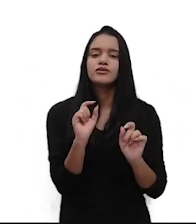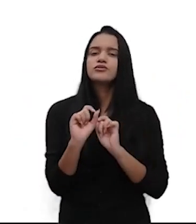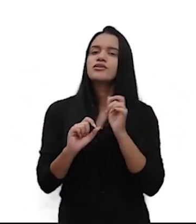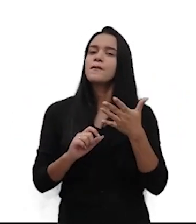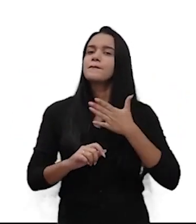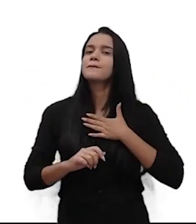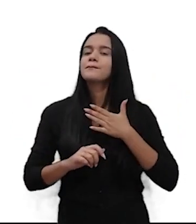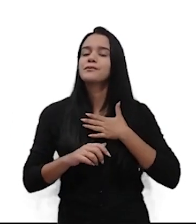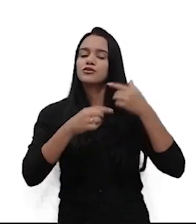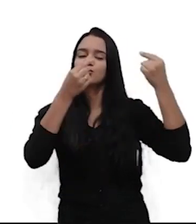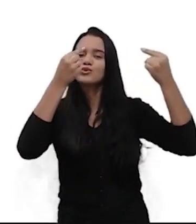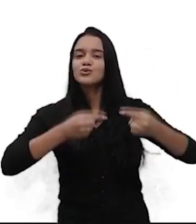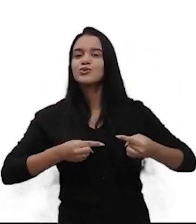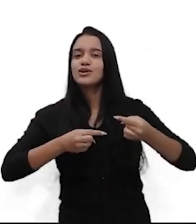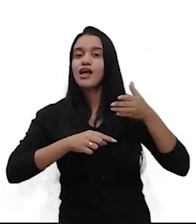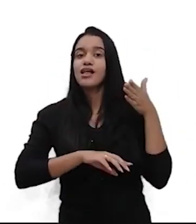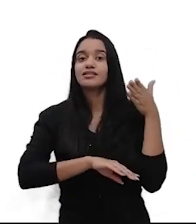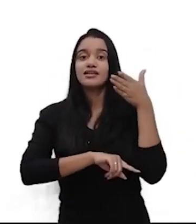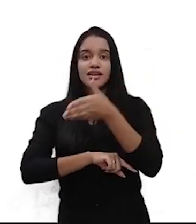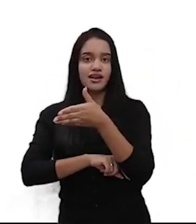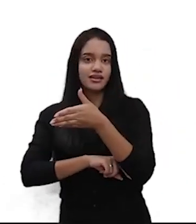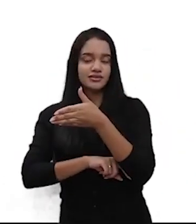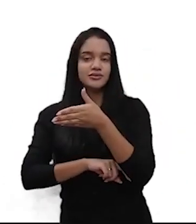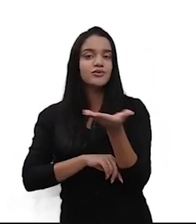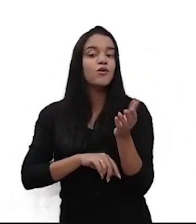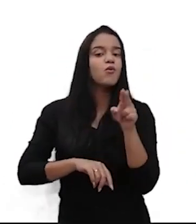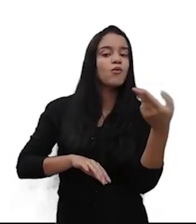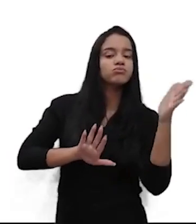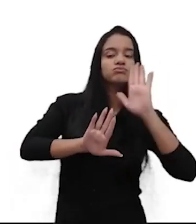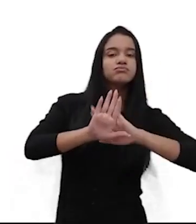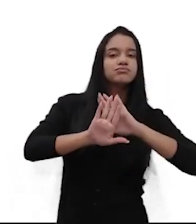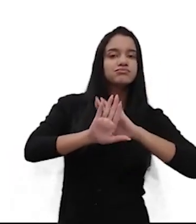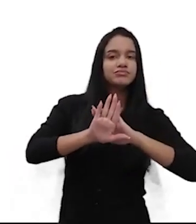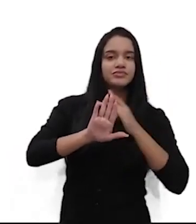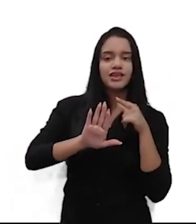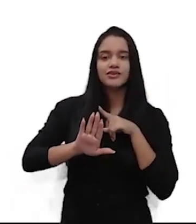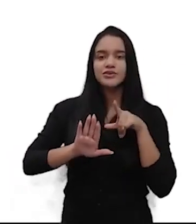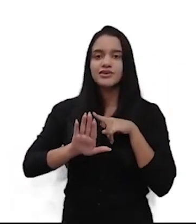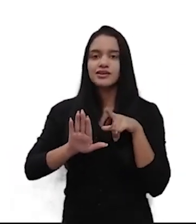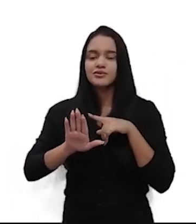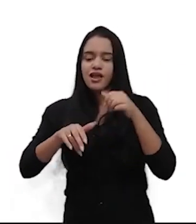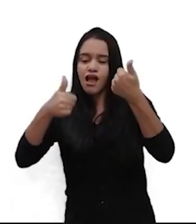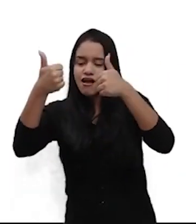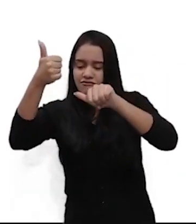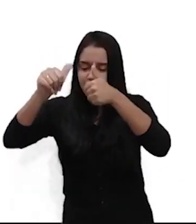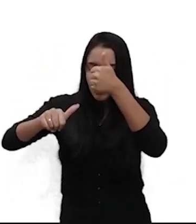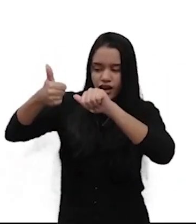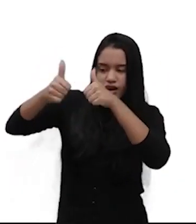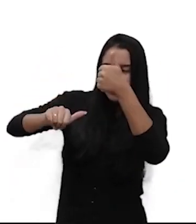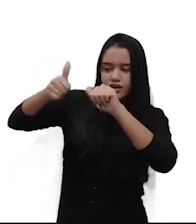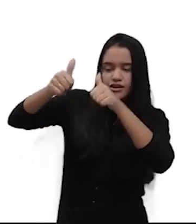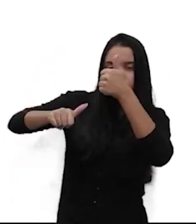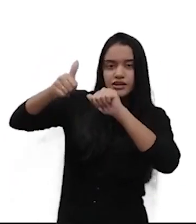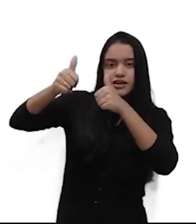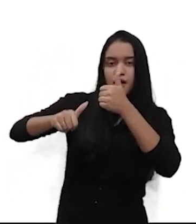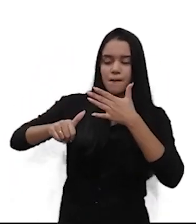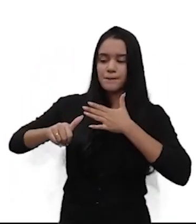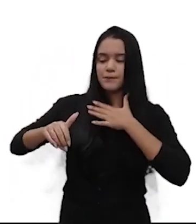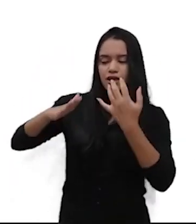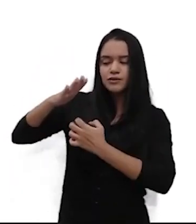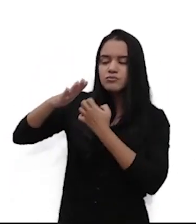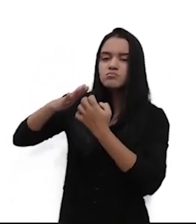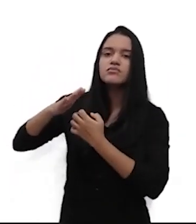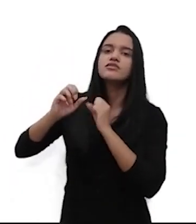meus concorrentes? Diretos e indiretos. Então, quando eu tenho que avaliar se o meu empreendimento pode dar certo ou não,